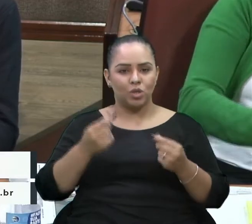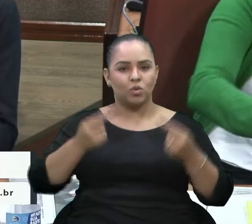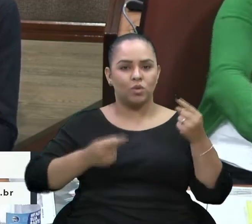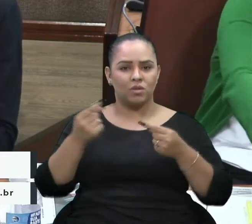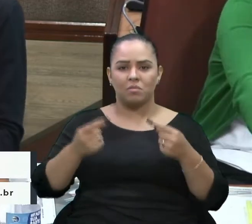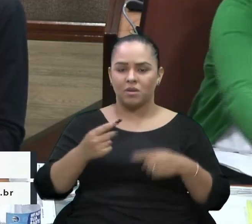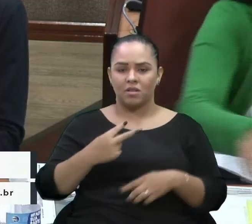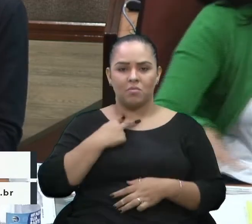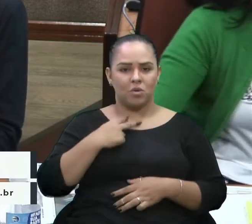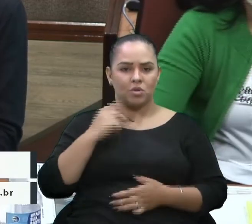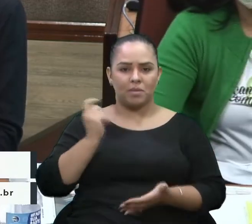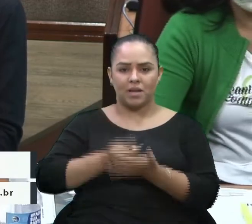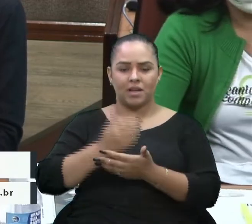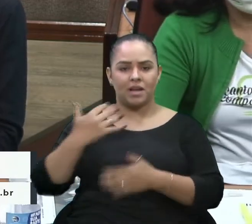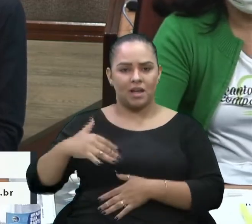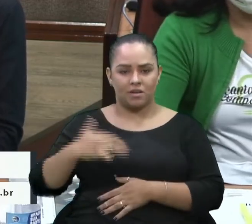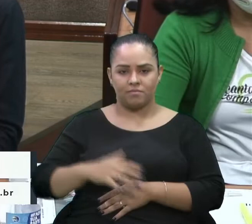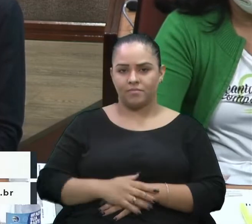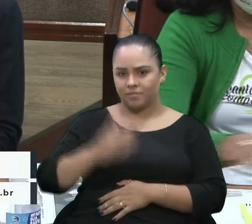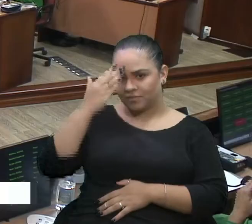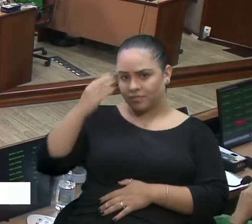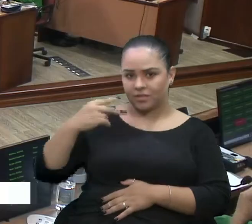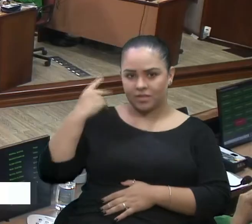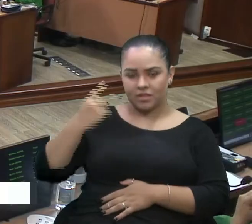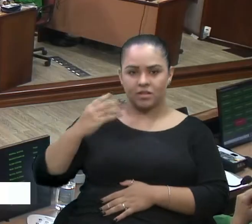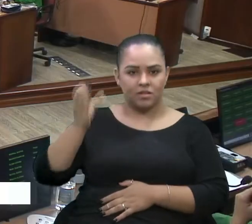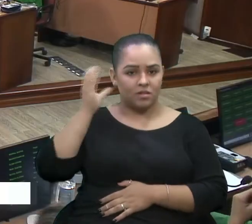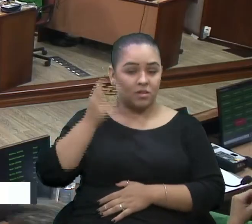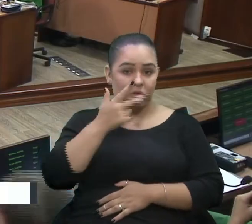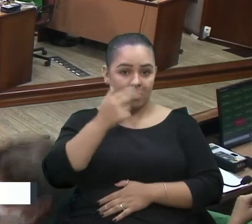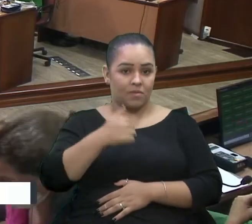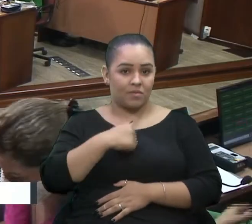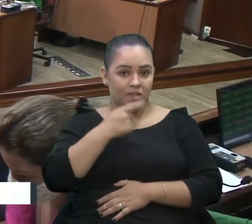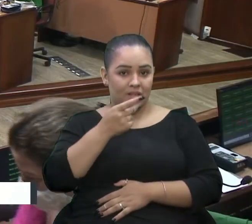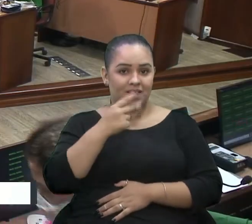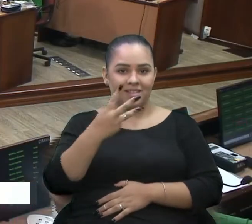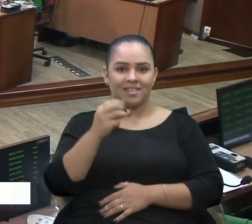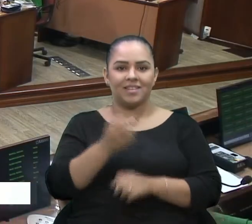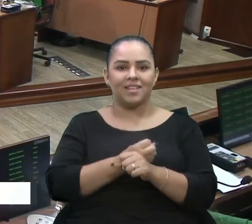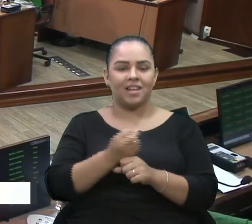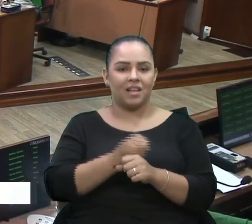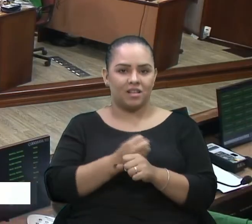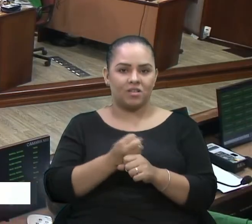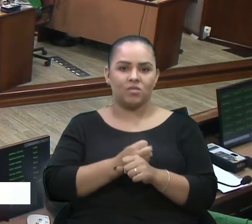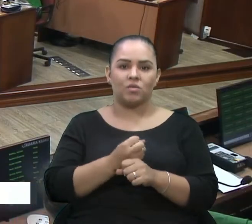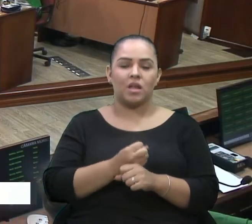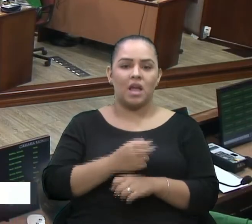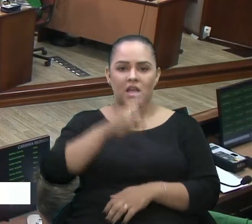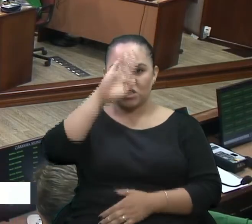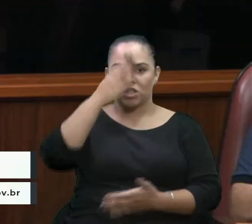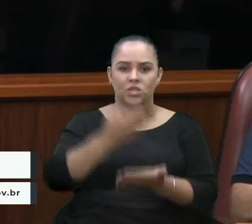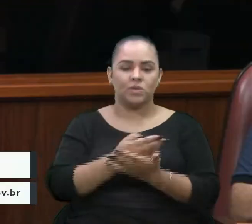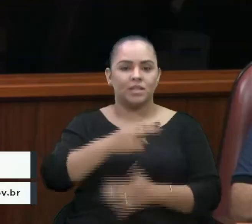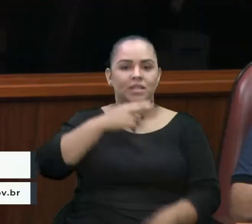pagar um preço caro por isso. Obrigado, vereador Cadoli. Como eu disse, são 30 anos, talvez os nossos netos